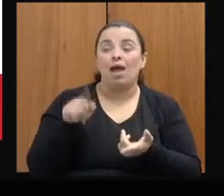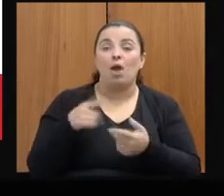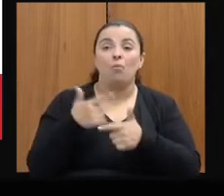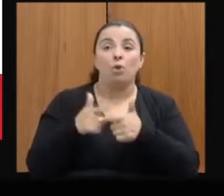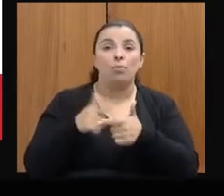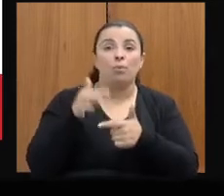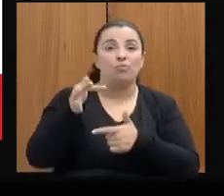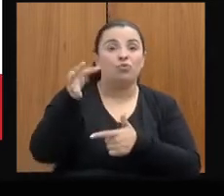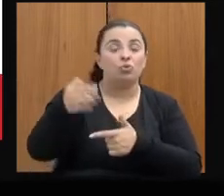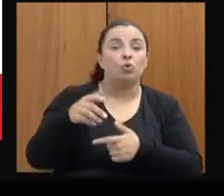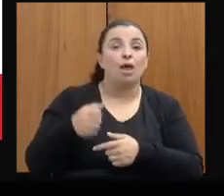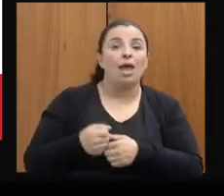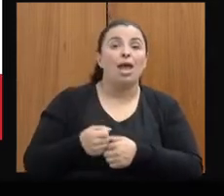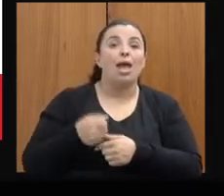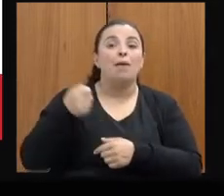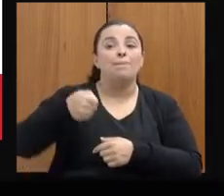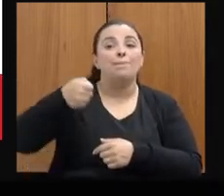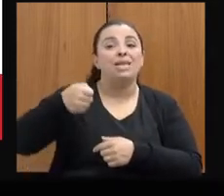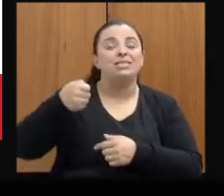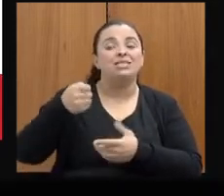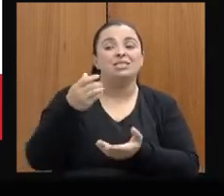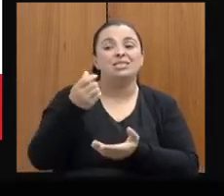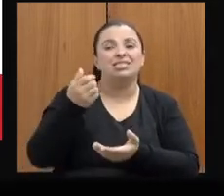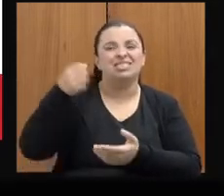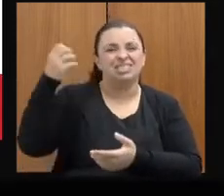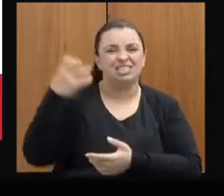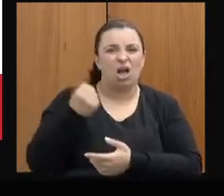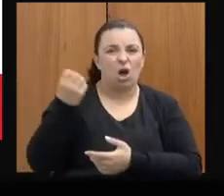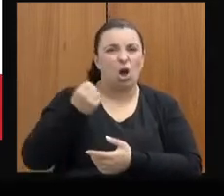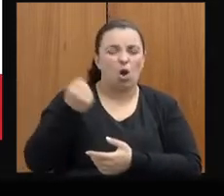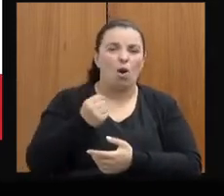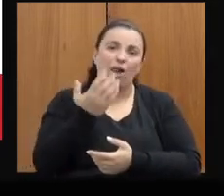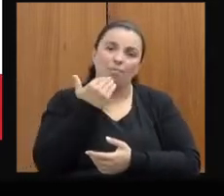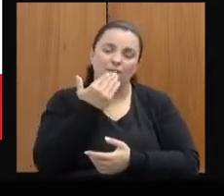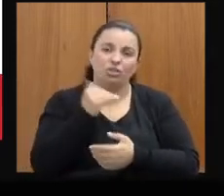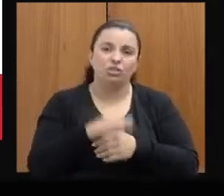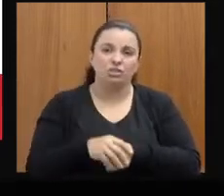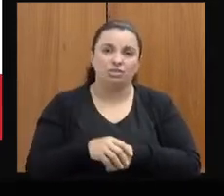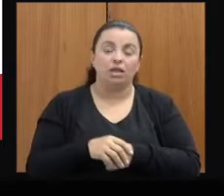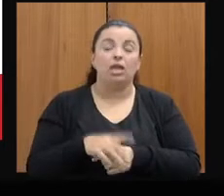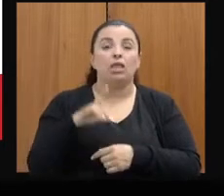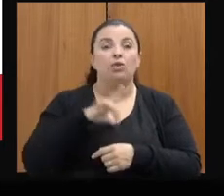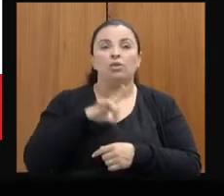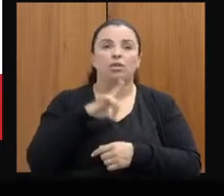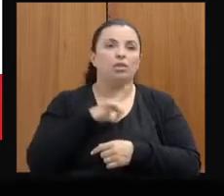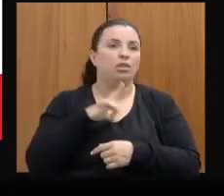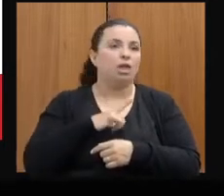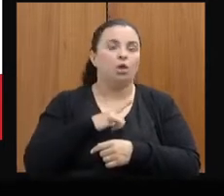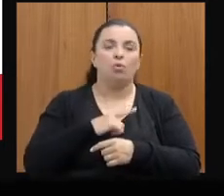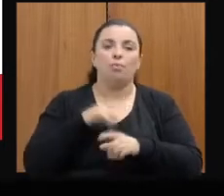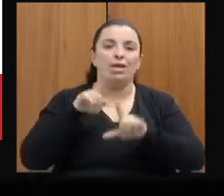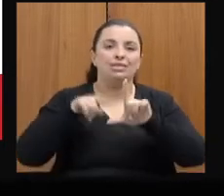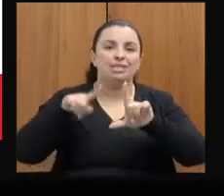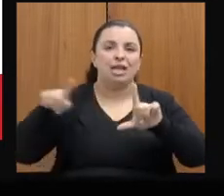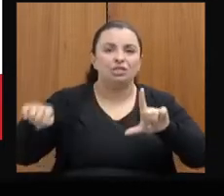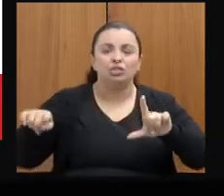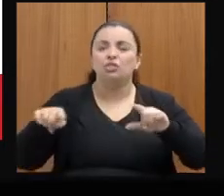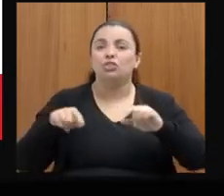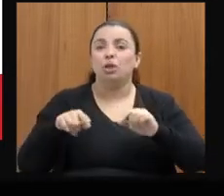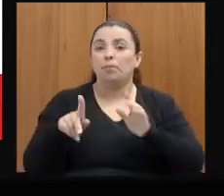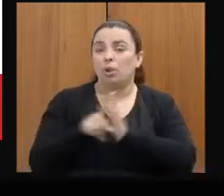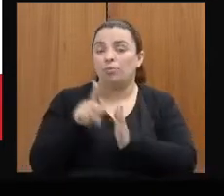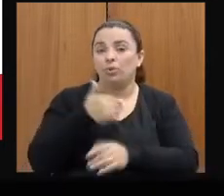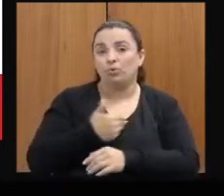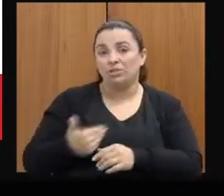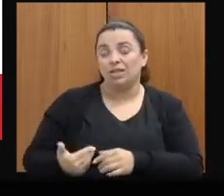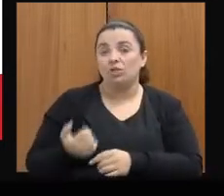esse formulário que eu computo, então, a gente tem, respondendo já a questão, uma estatística do Estado, que vai ter de contagem de quem registrou, mas